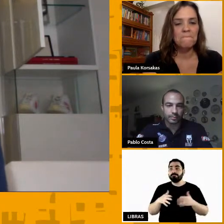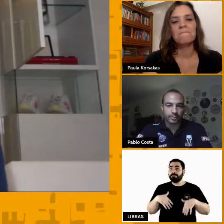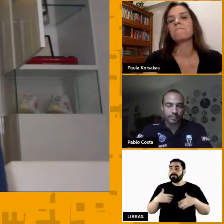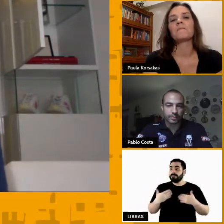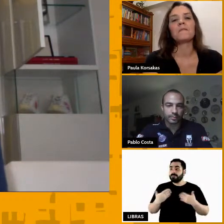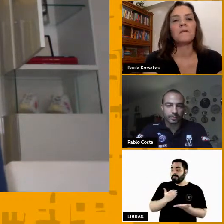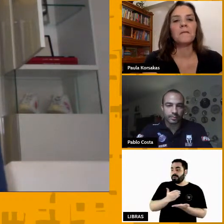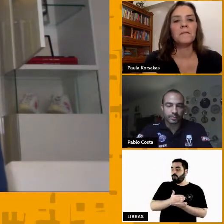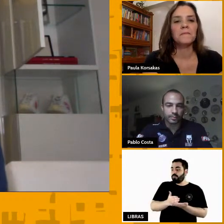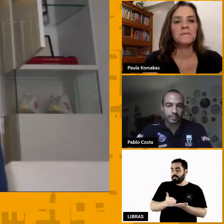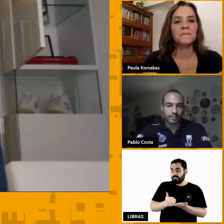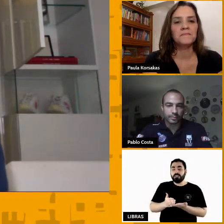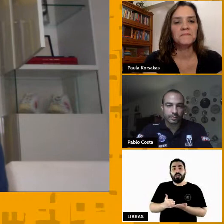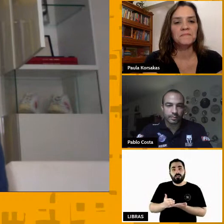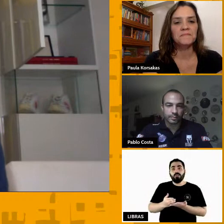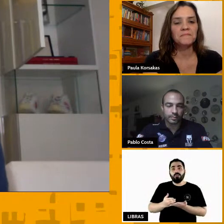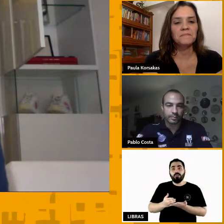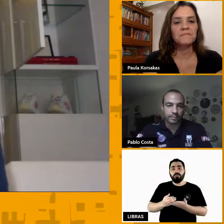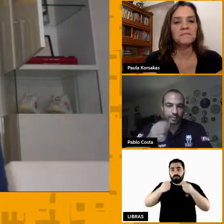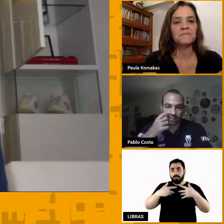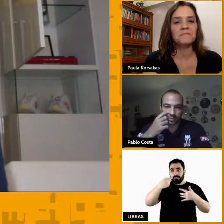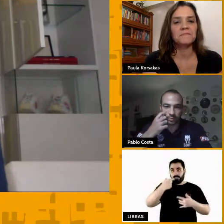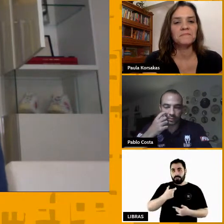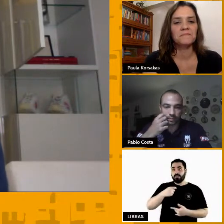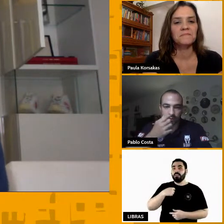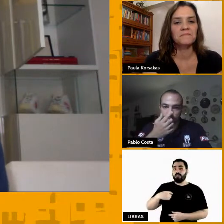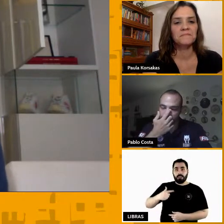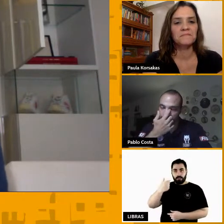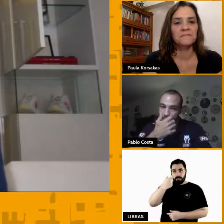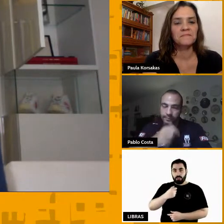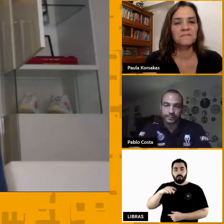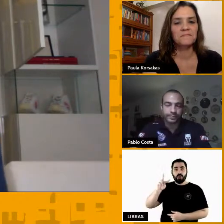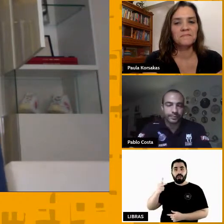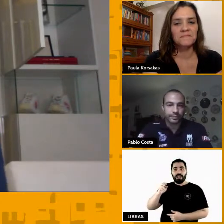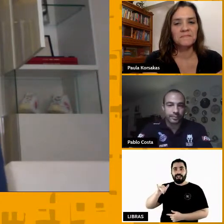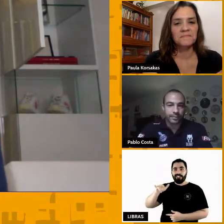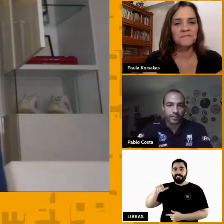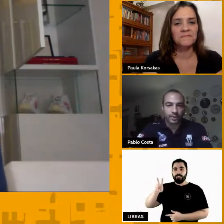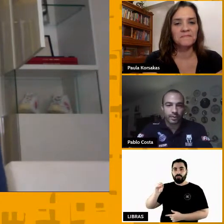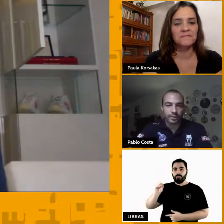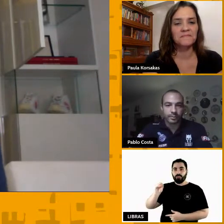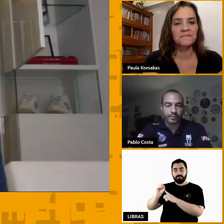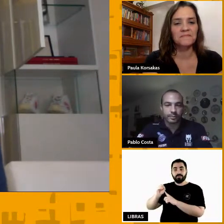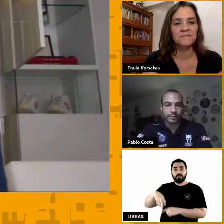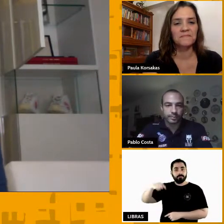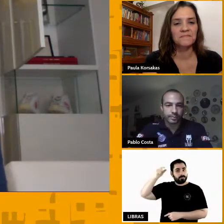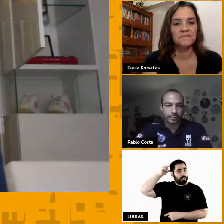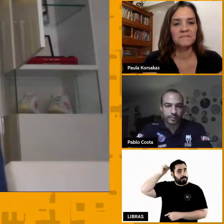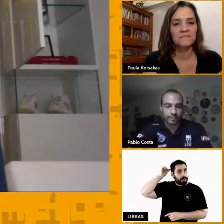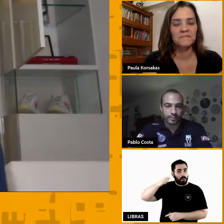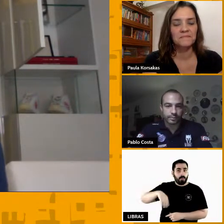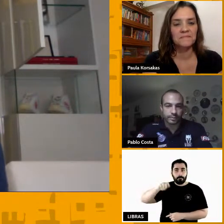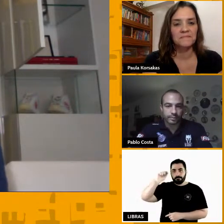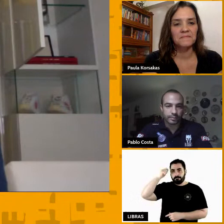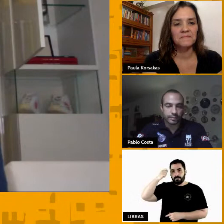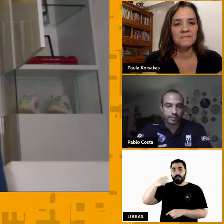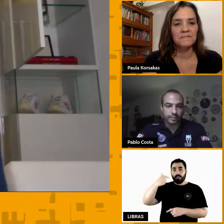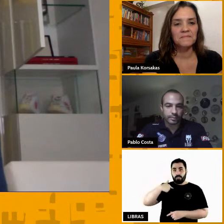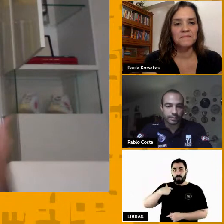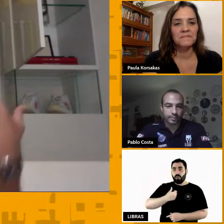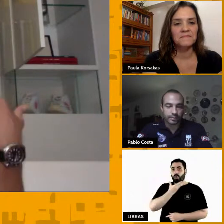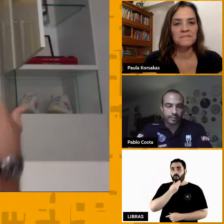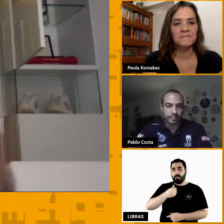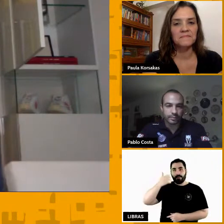me descrever. Eu sou o Linho, tenho cabelos pretos, sou branco, estou na sala da minha